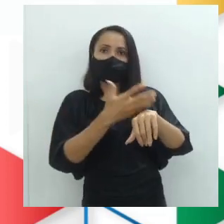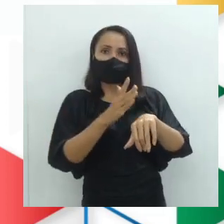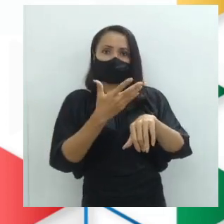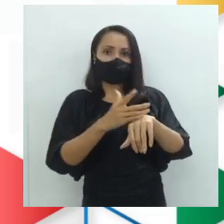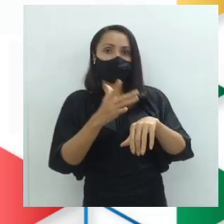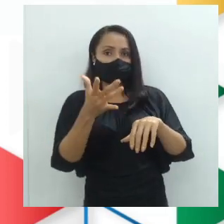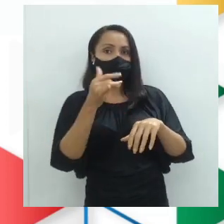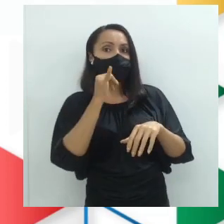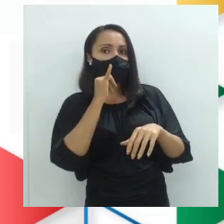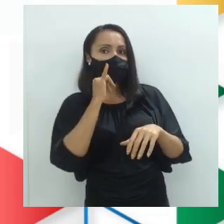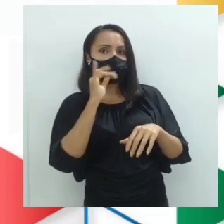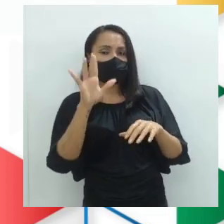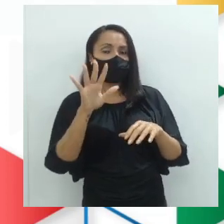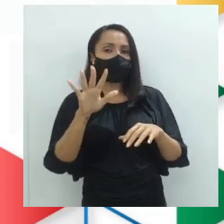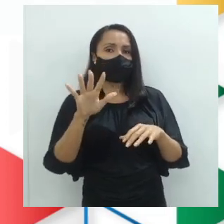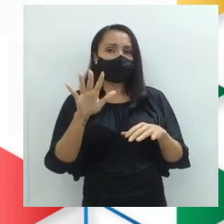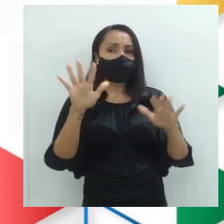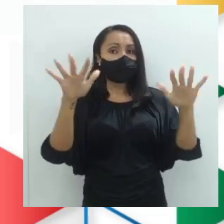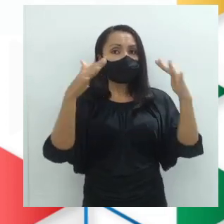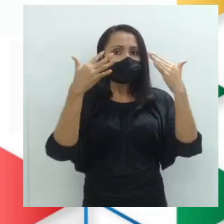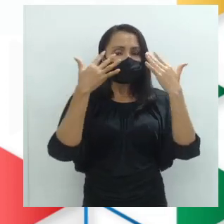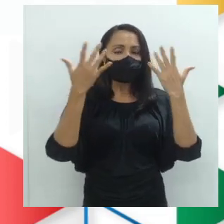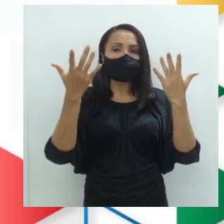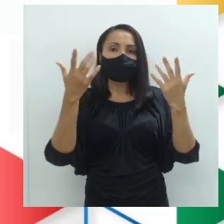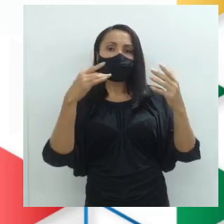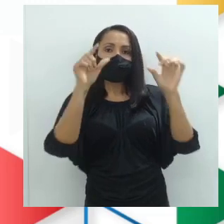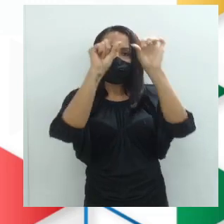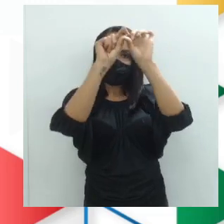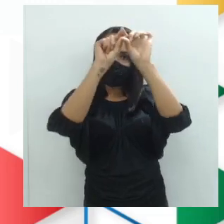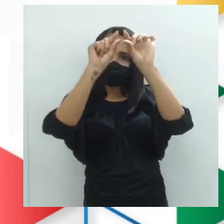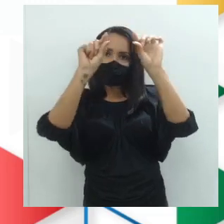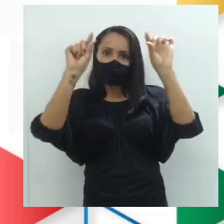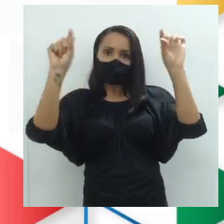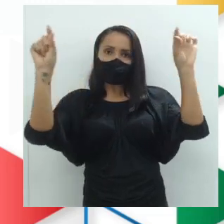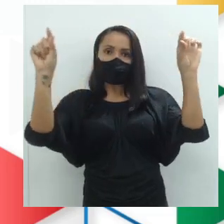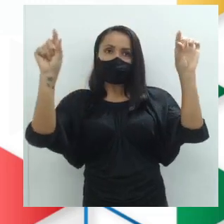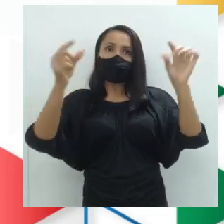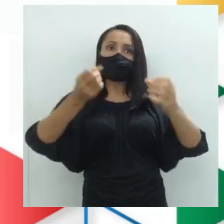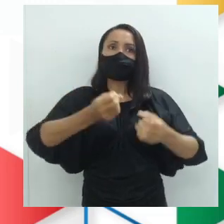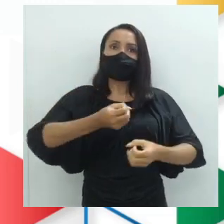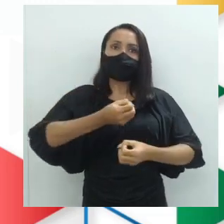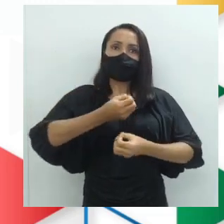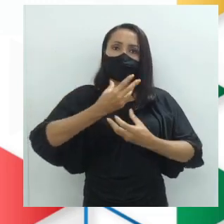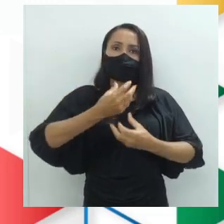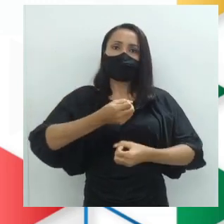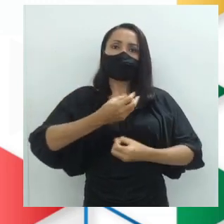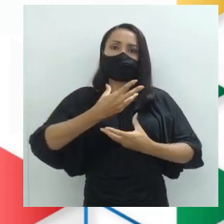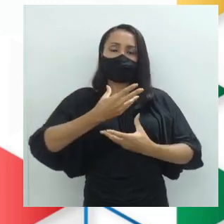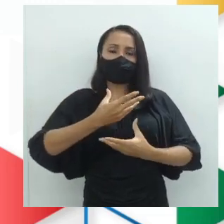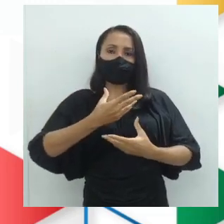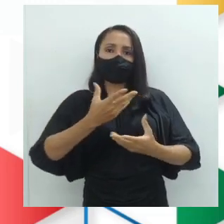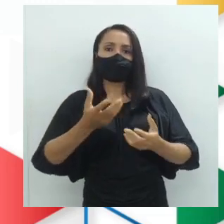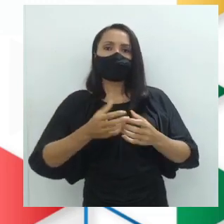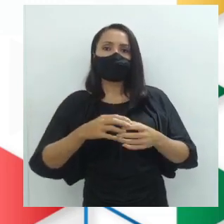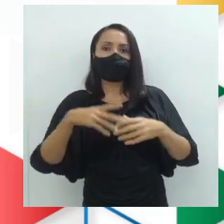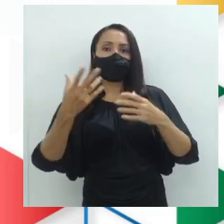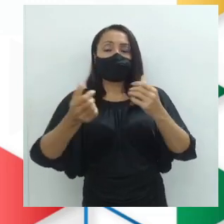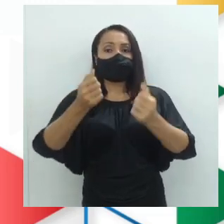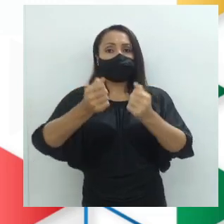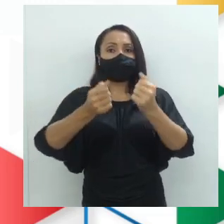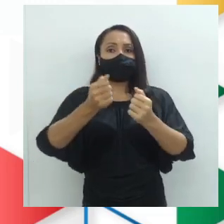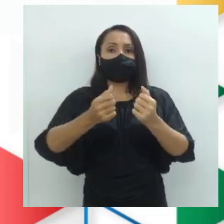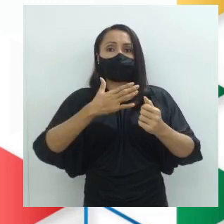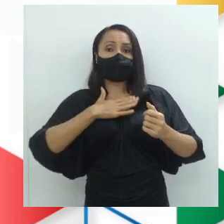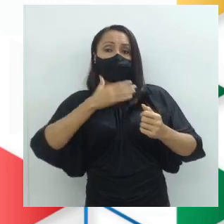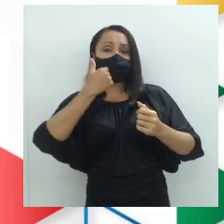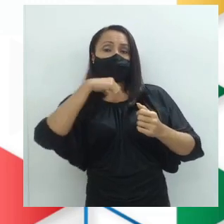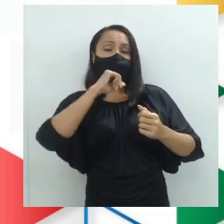Prestem bem atenção. Quando eu tenho a frase, o enunciado, expresso, explícito, o carro da minha mãe quebrou.